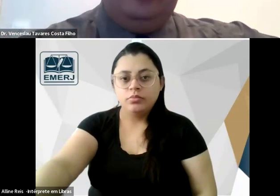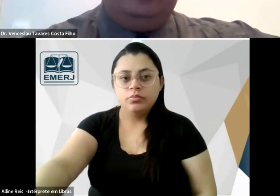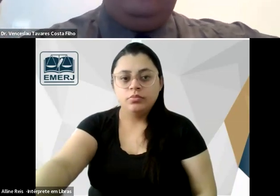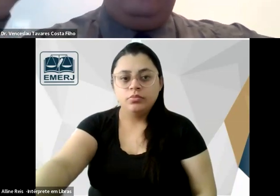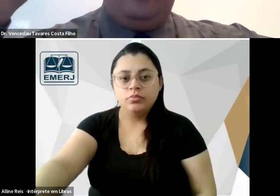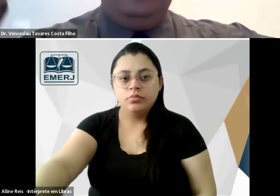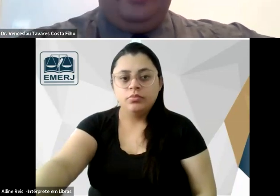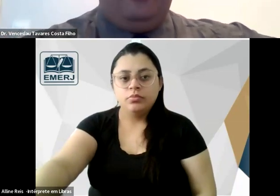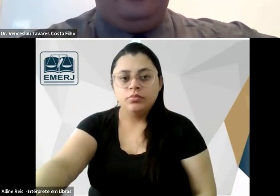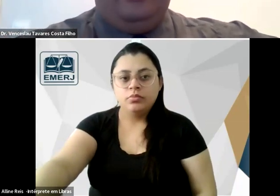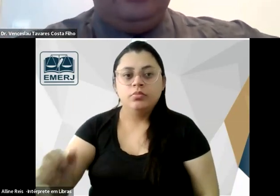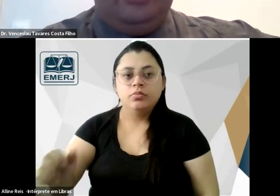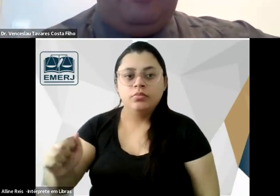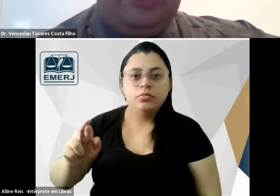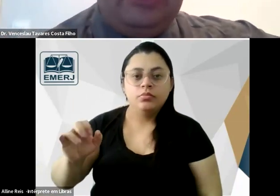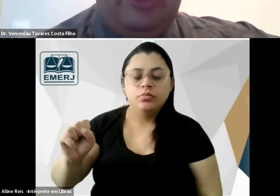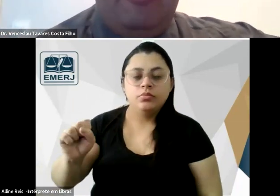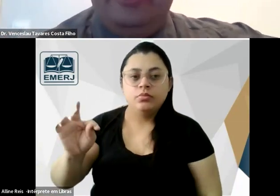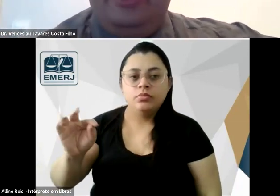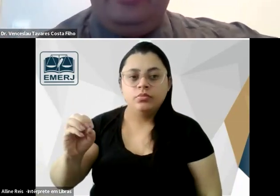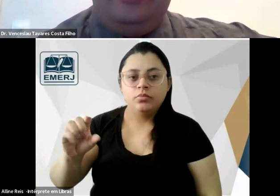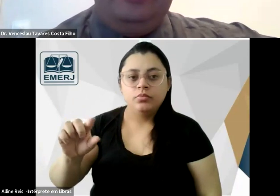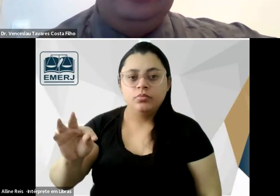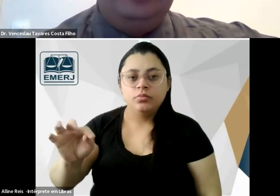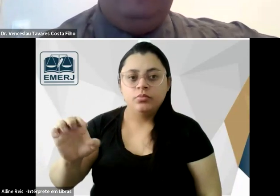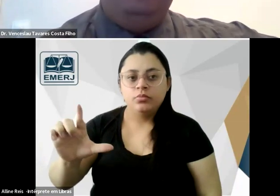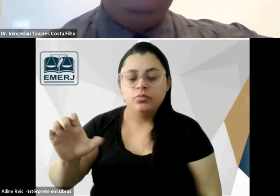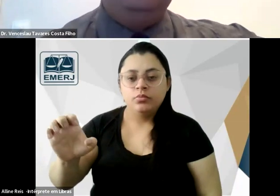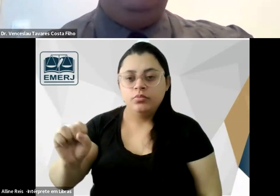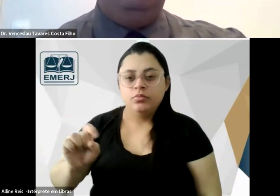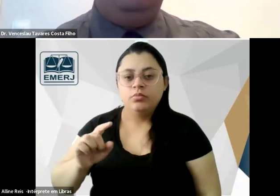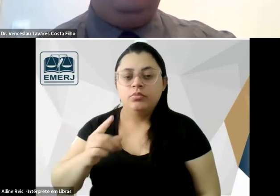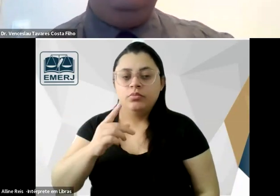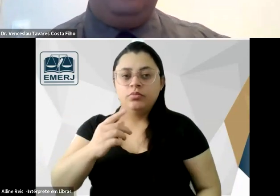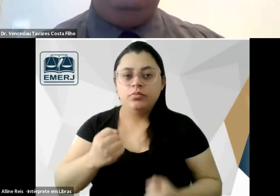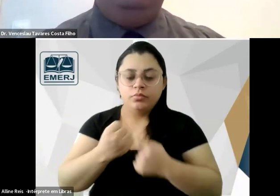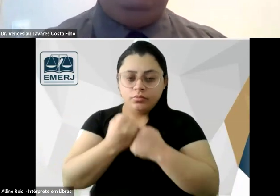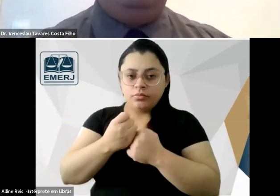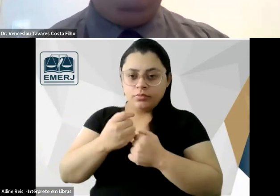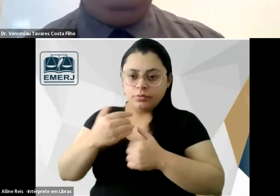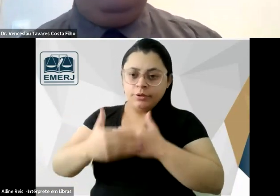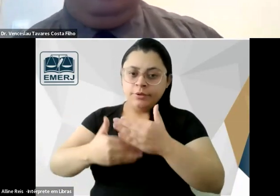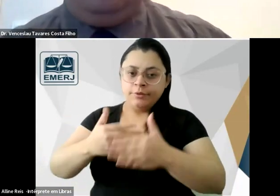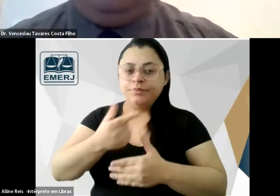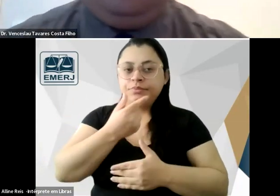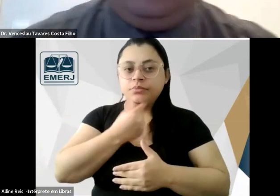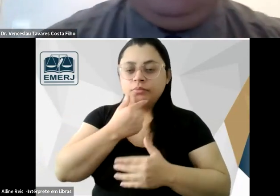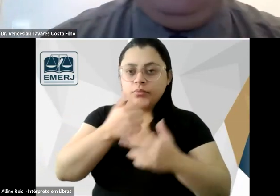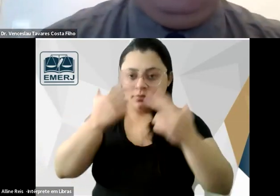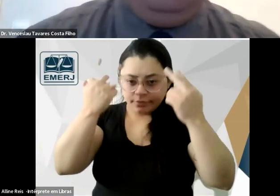Aristóteles vai defender em uma certa passagem da obra dele que existem homens que são naturalmente